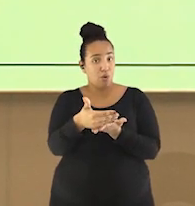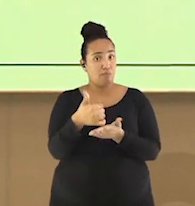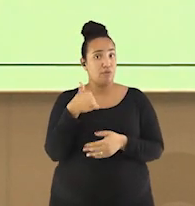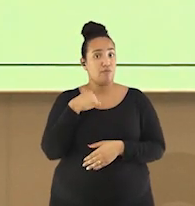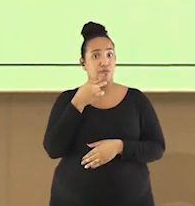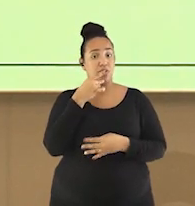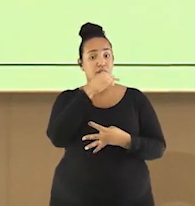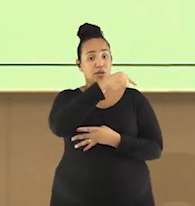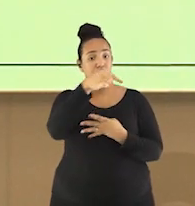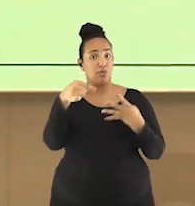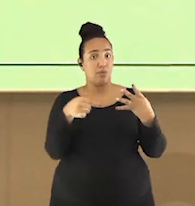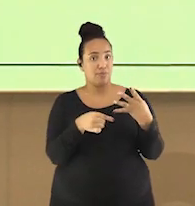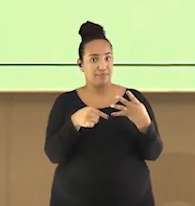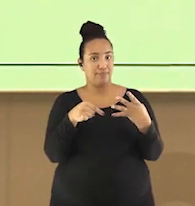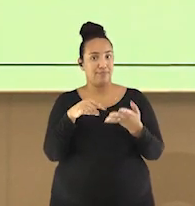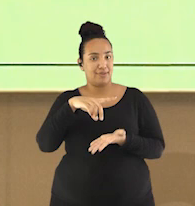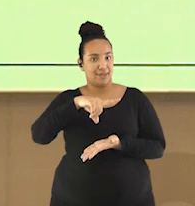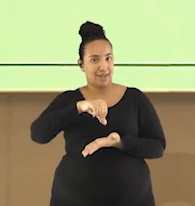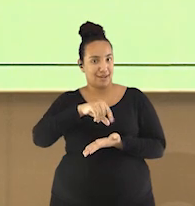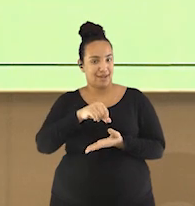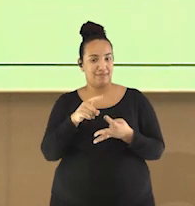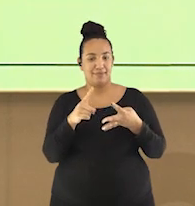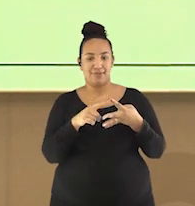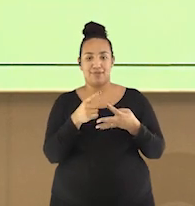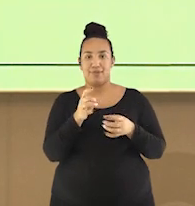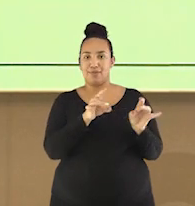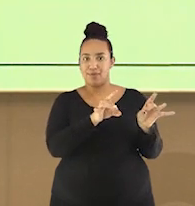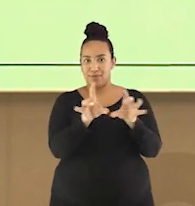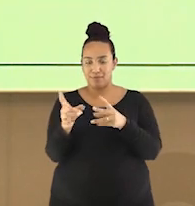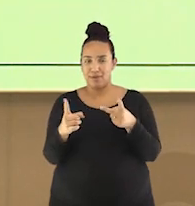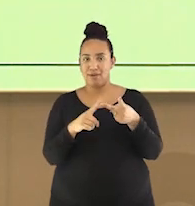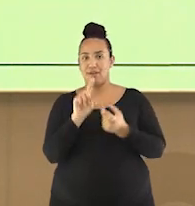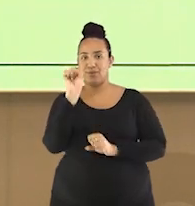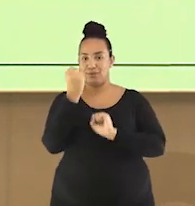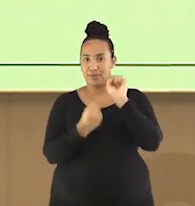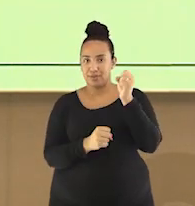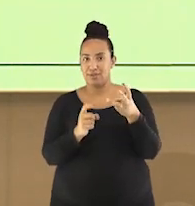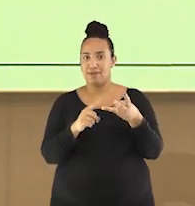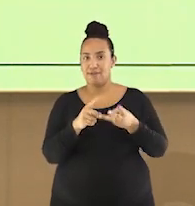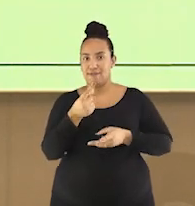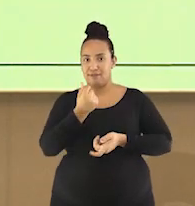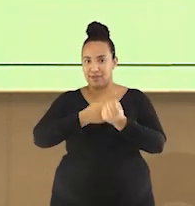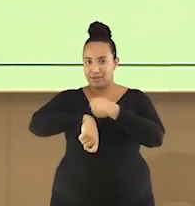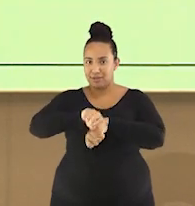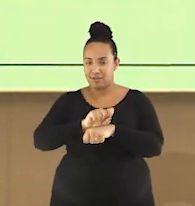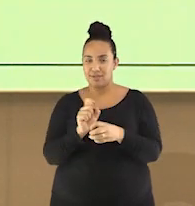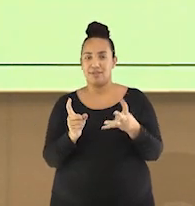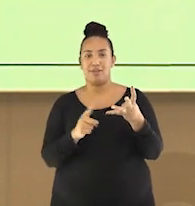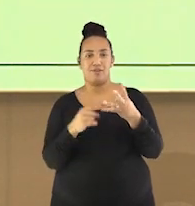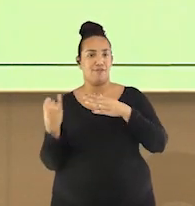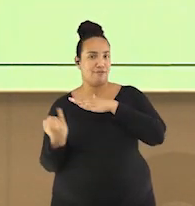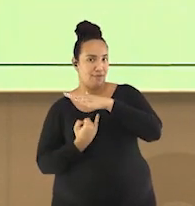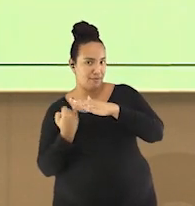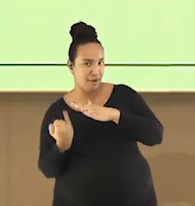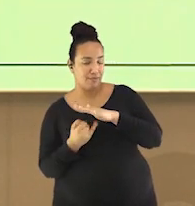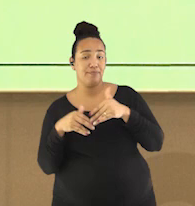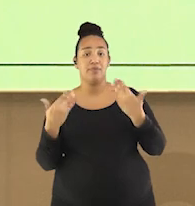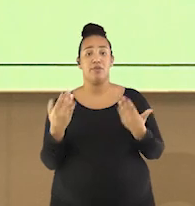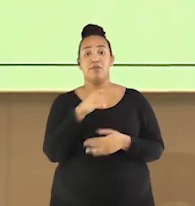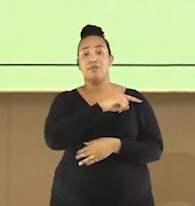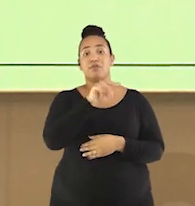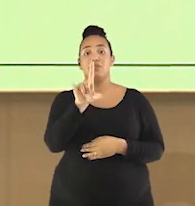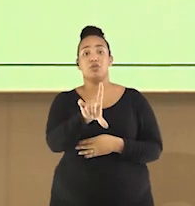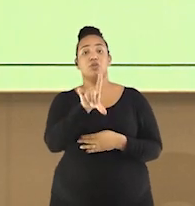quatro fases do capitalismo, que são capitalismo comercial, industrial, financeiro e capitalismo informal. Escolha